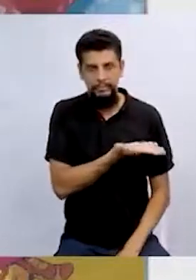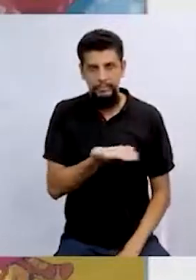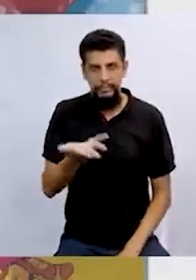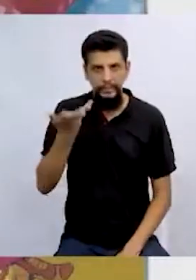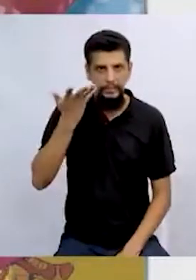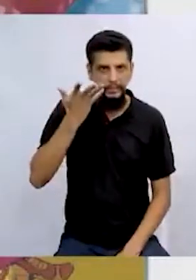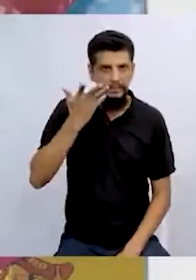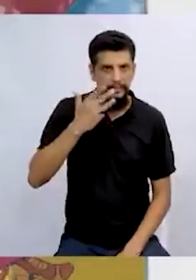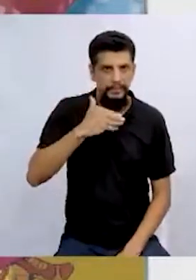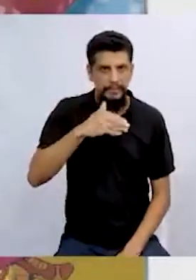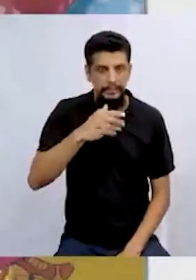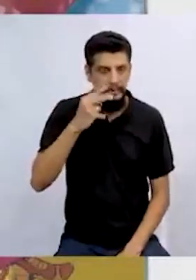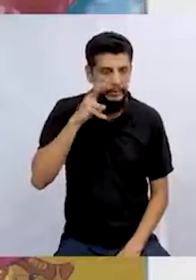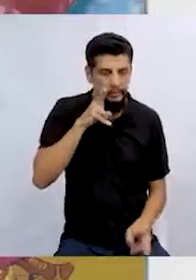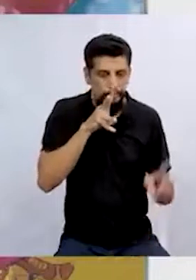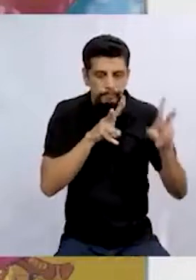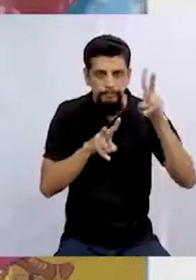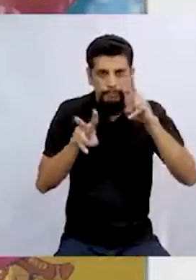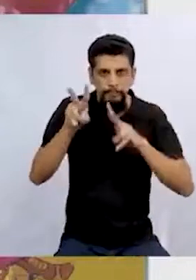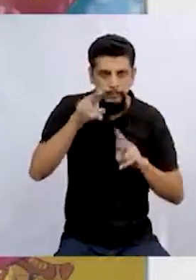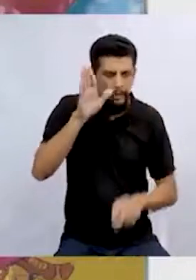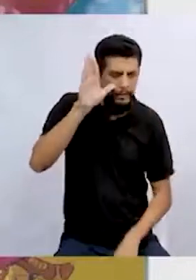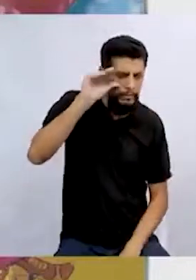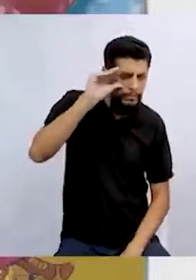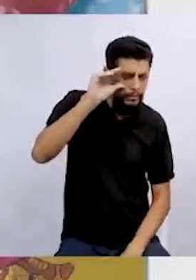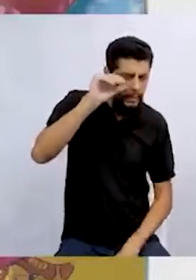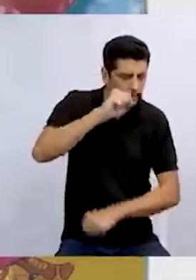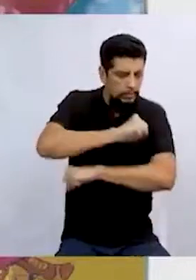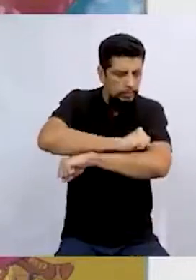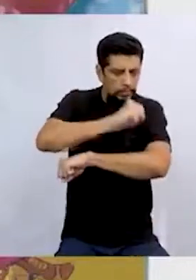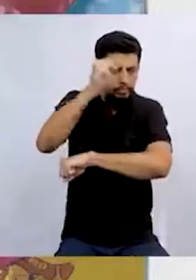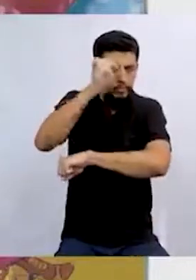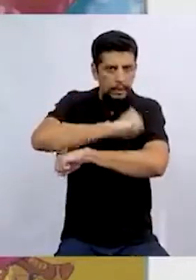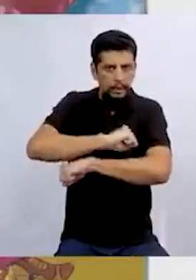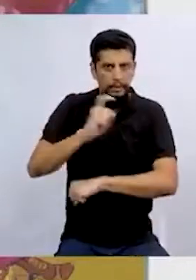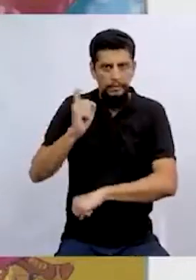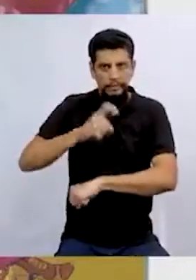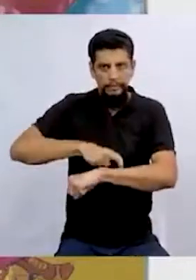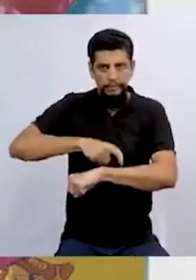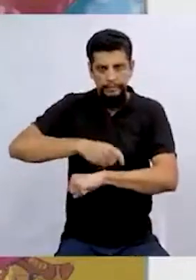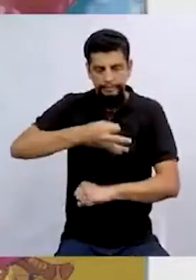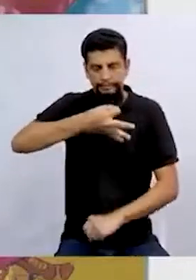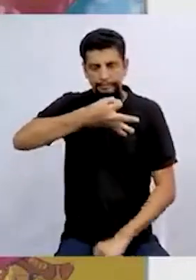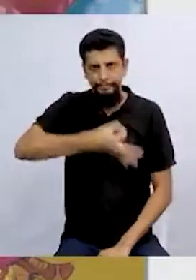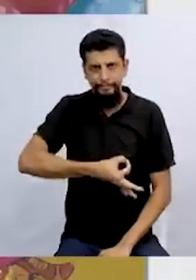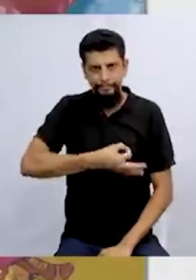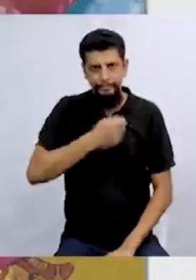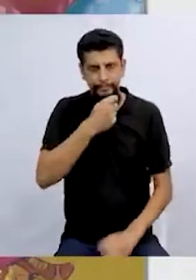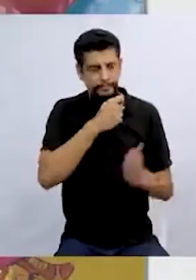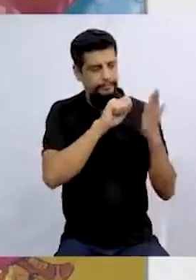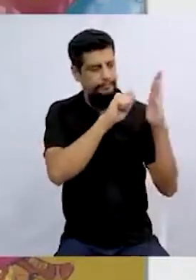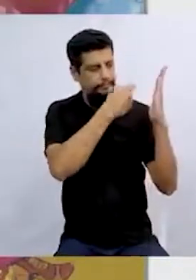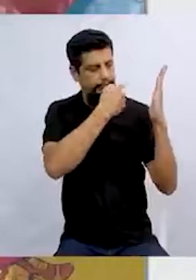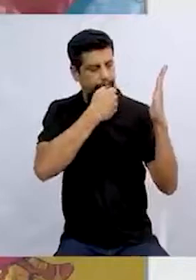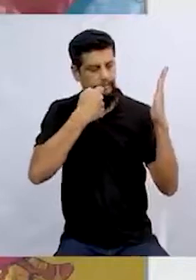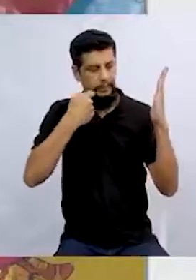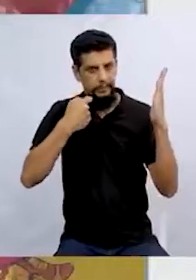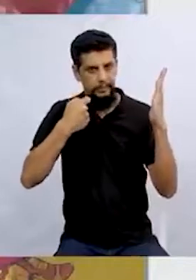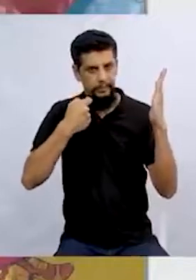bisbilhotavam a bruxa pela janela. E no momento exato do ritual,